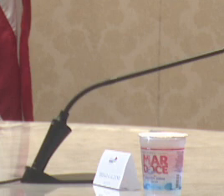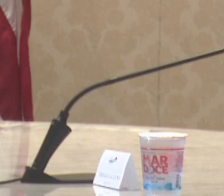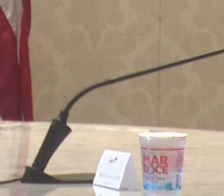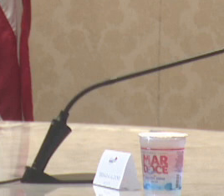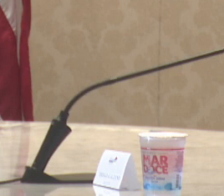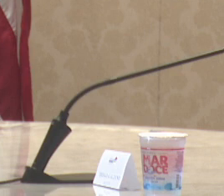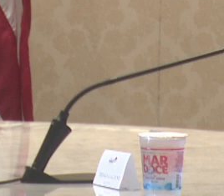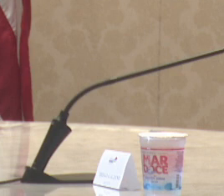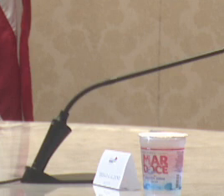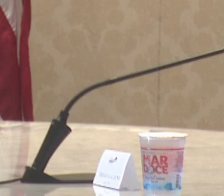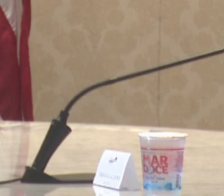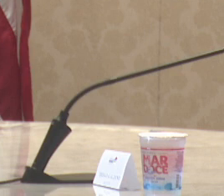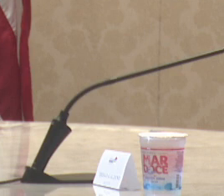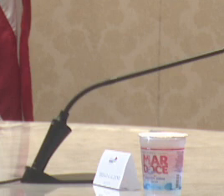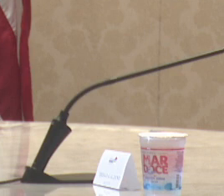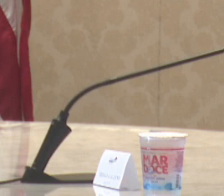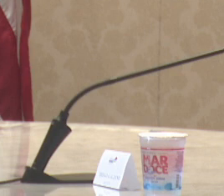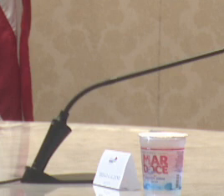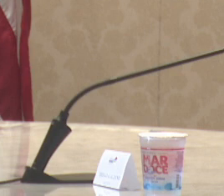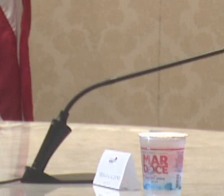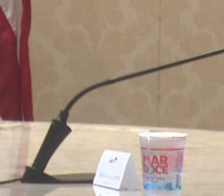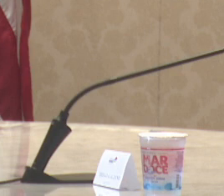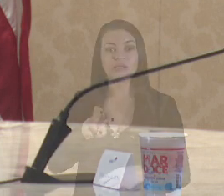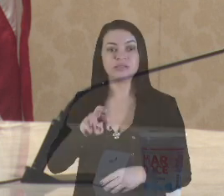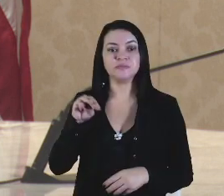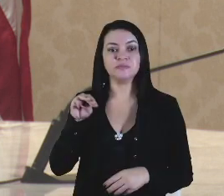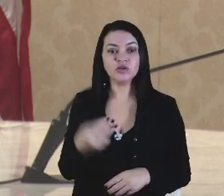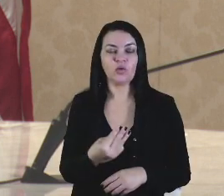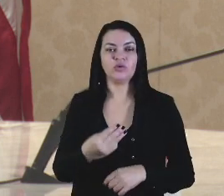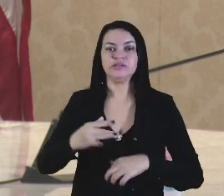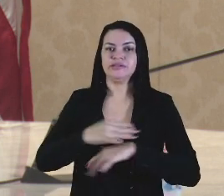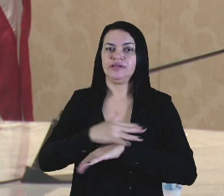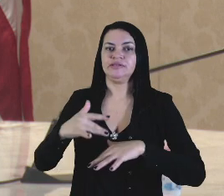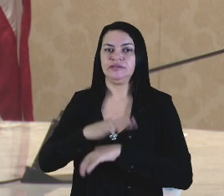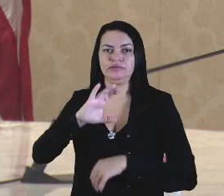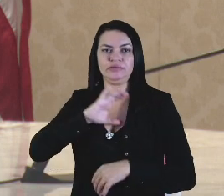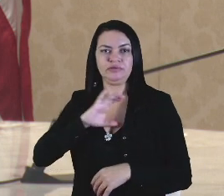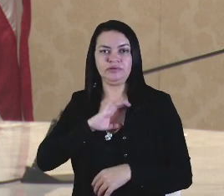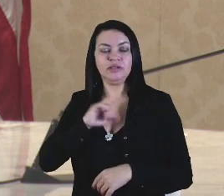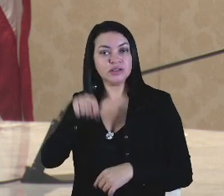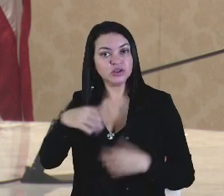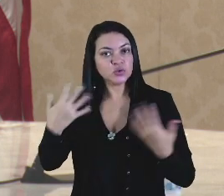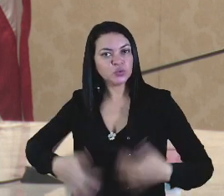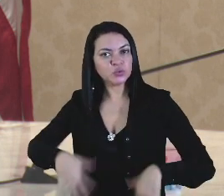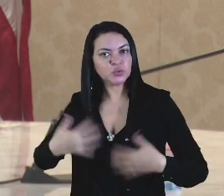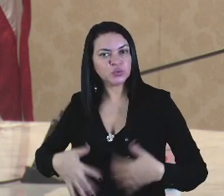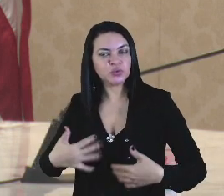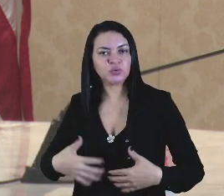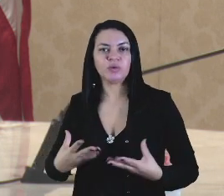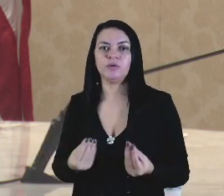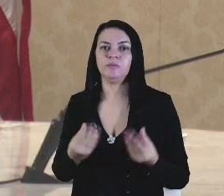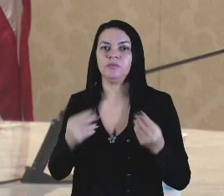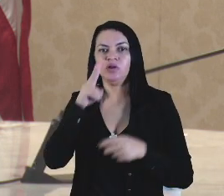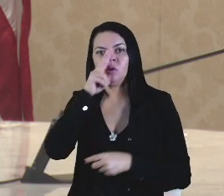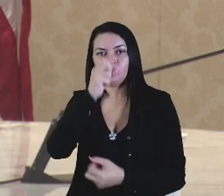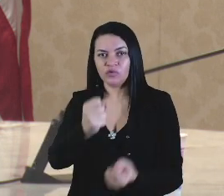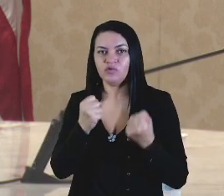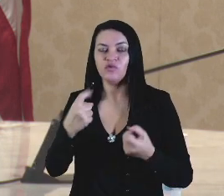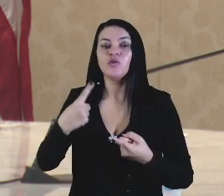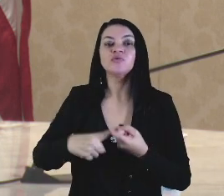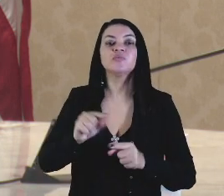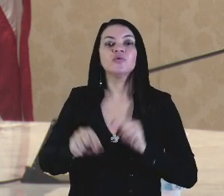de reais na cidade de Caxias. E isto é extraordinário nos momentos atuais, basta que nós